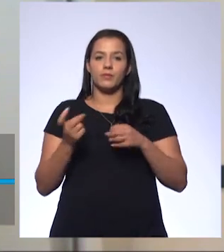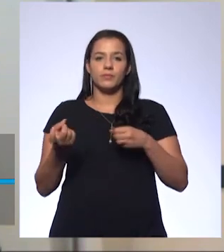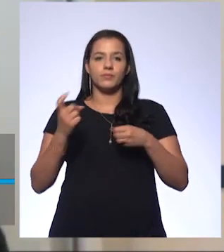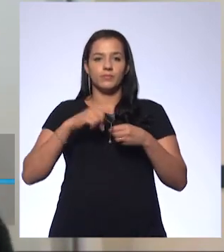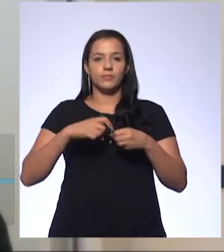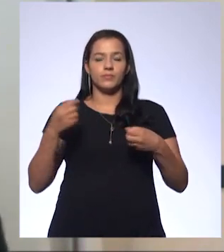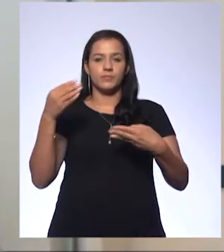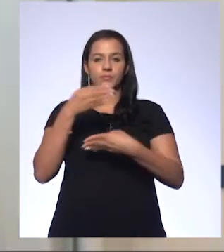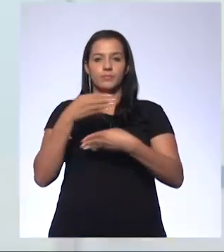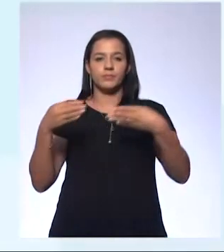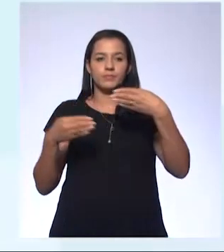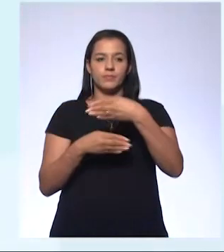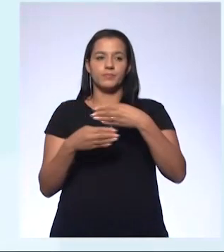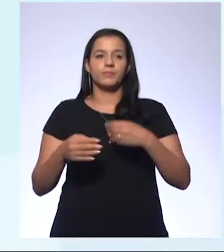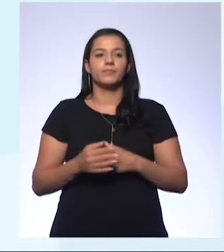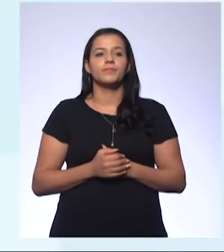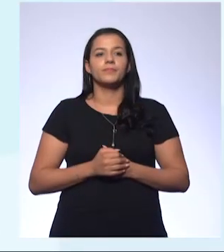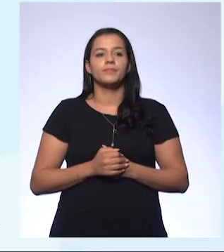para os slides, por gentileza.